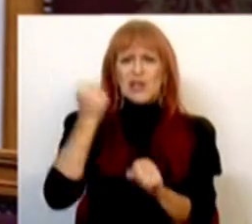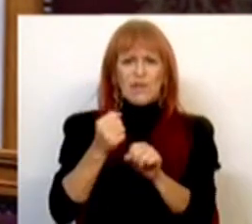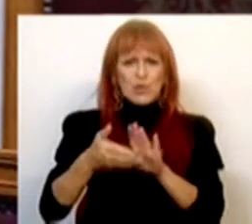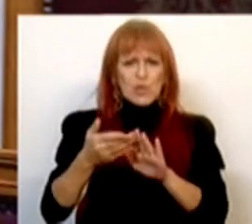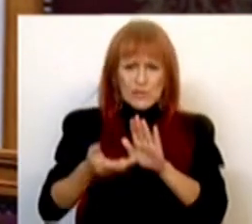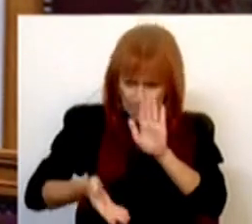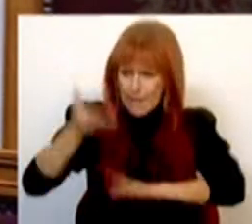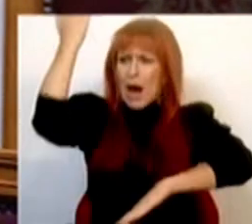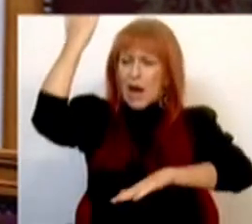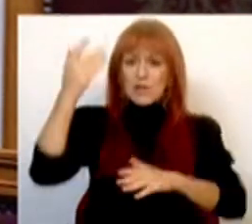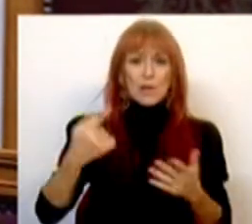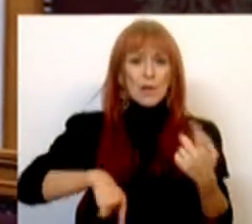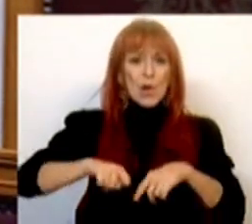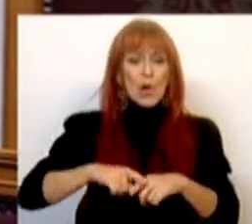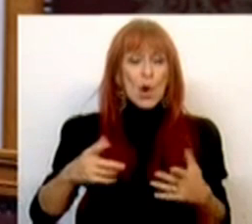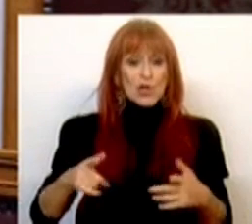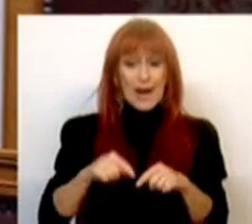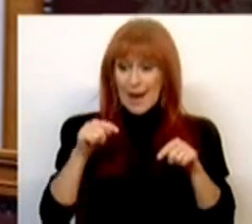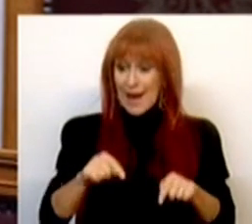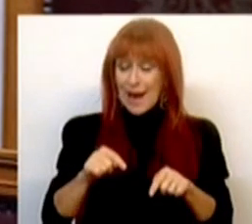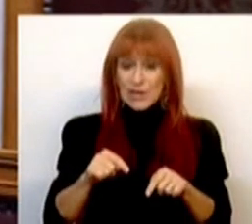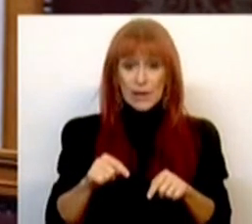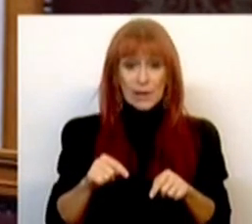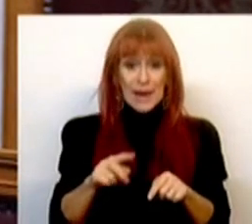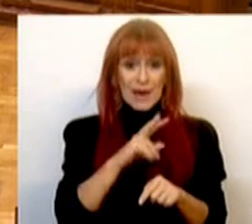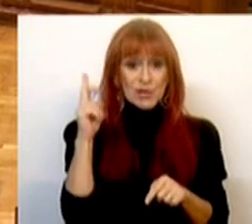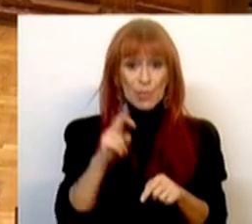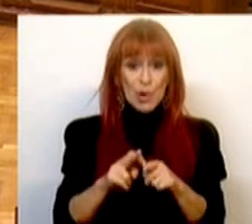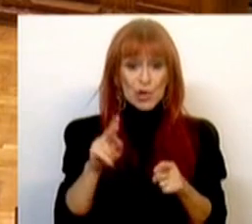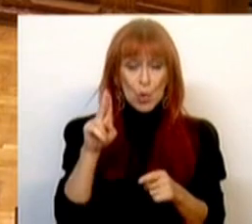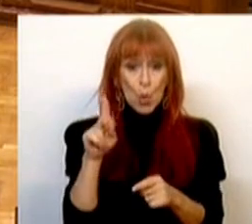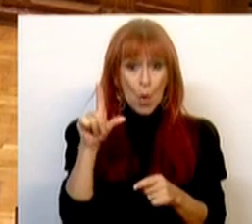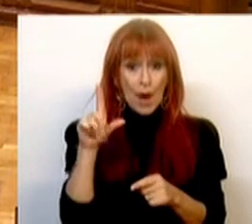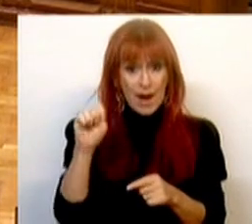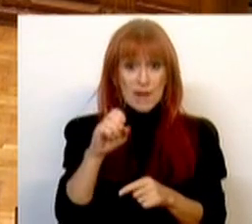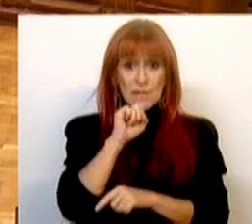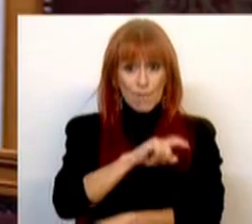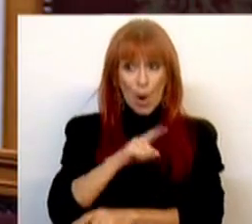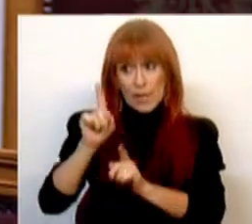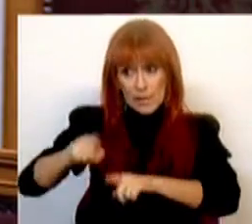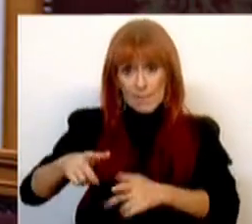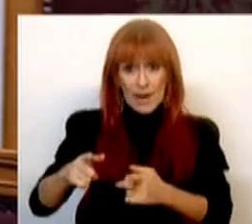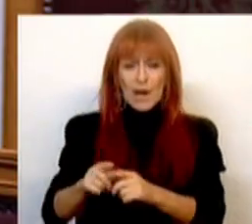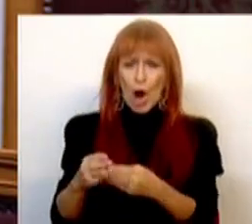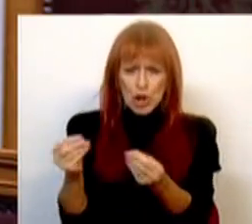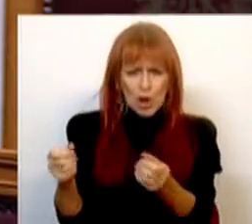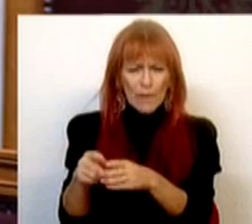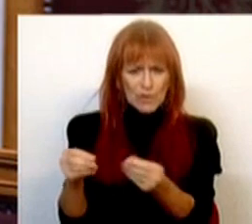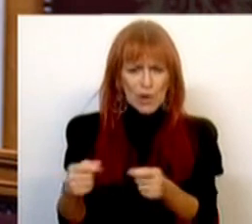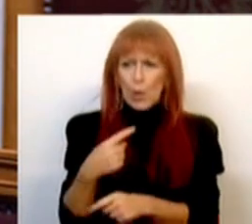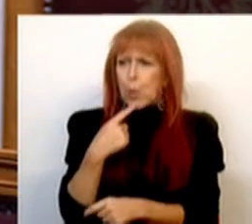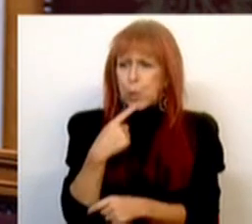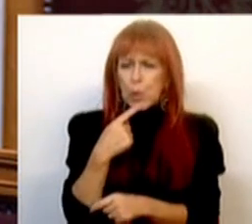resposta das ULS poderá precisamente também resolver o